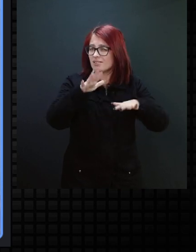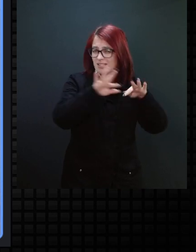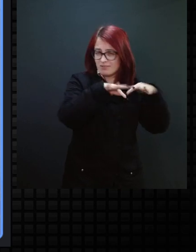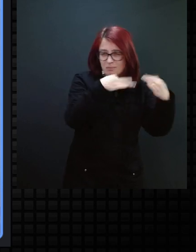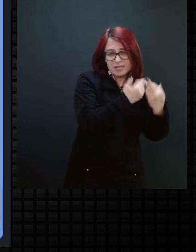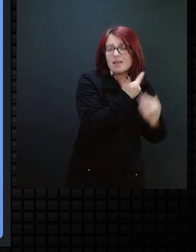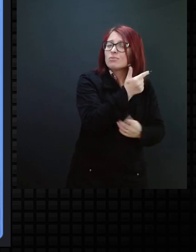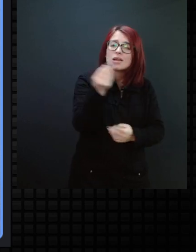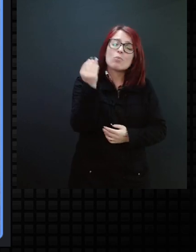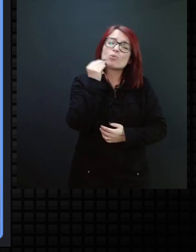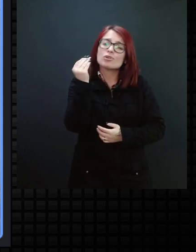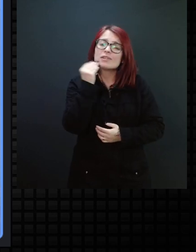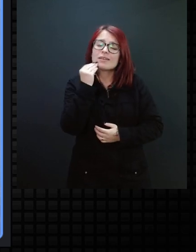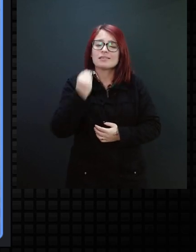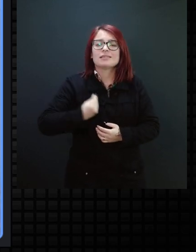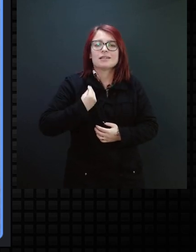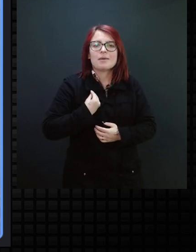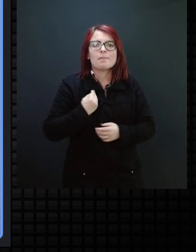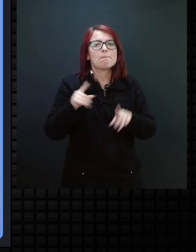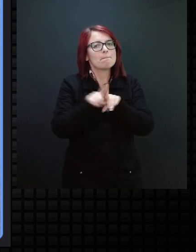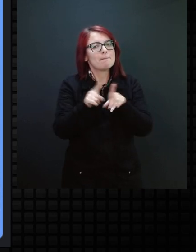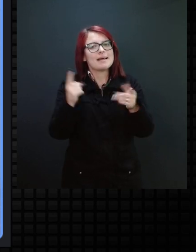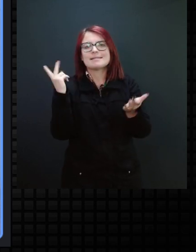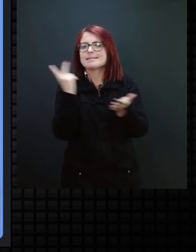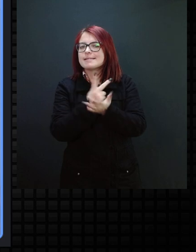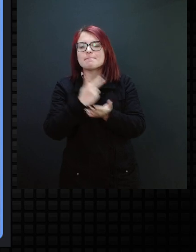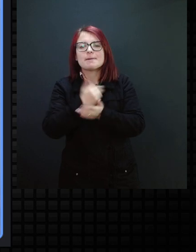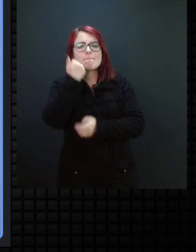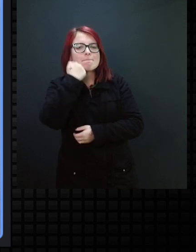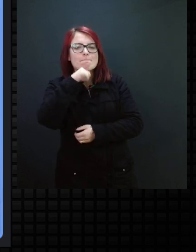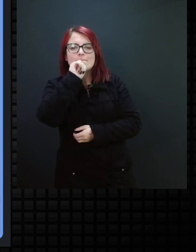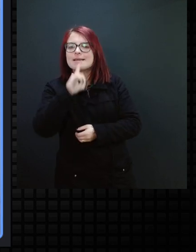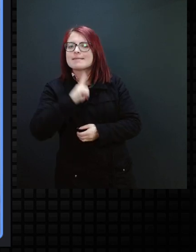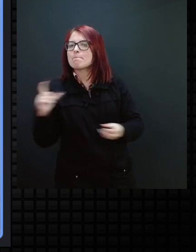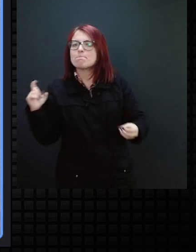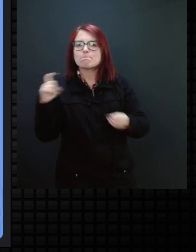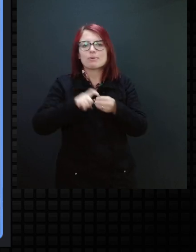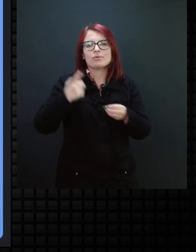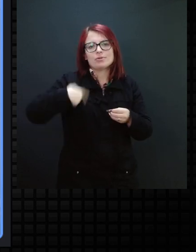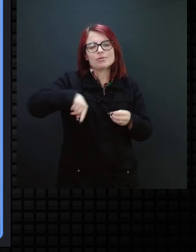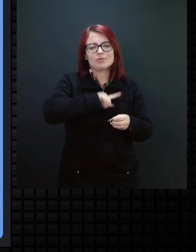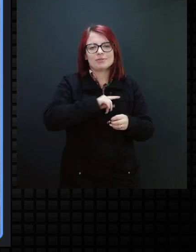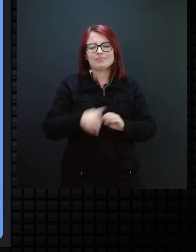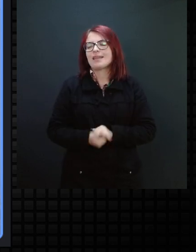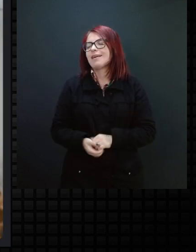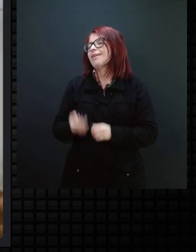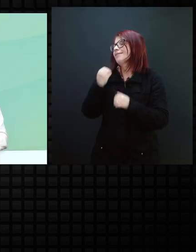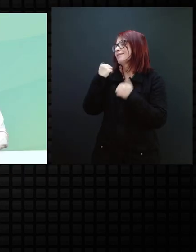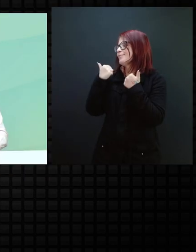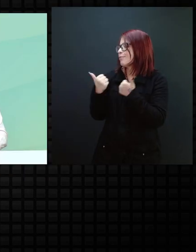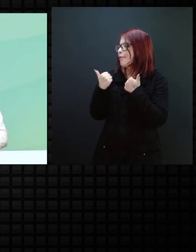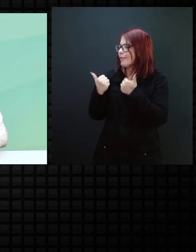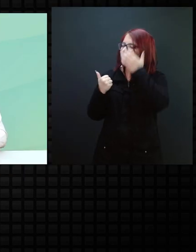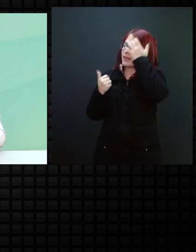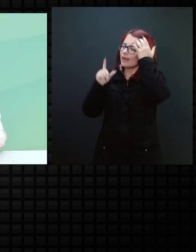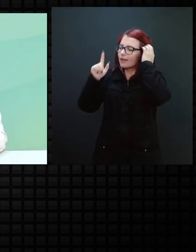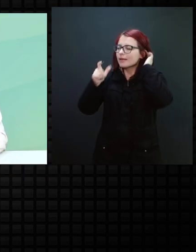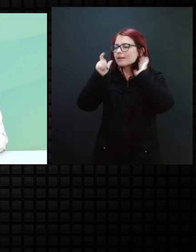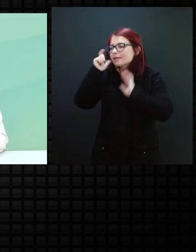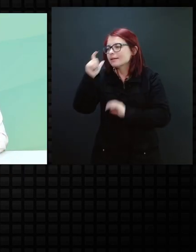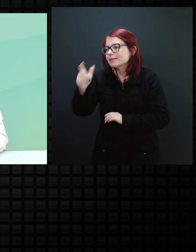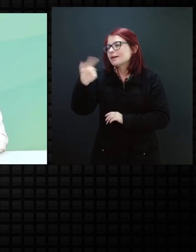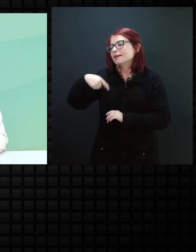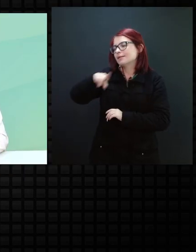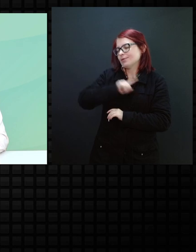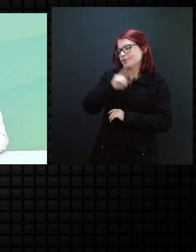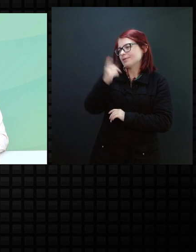juntos, né? Mas a mãe são nossas parceiras neste momento. Que bom. E eu acho bem interessante a gente volta aí, né?